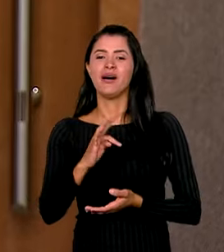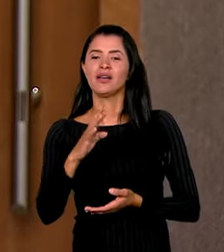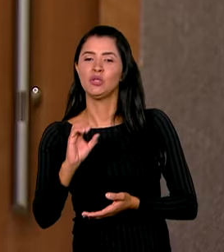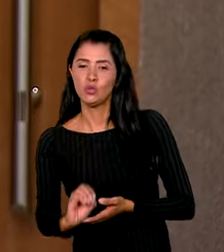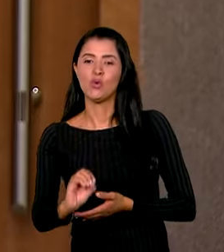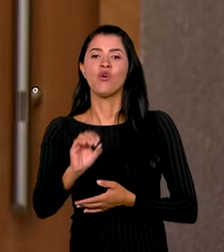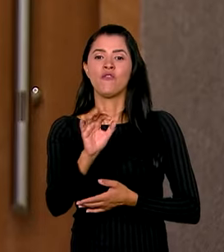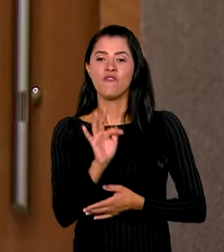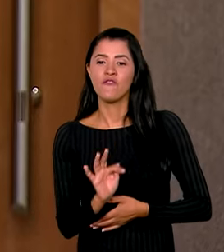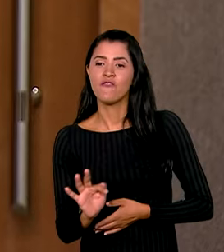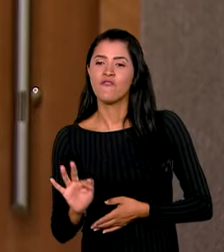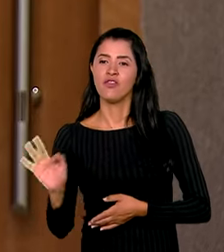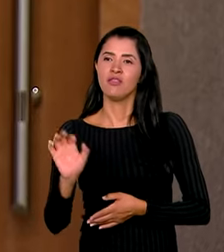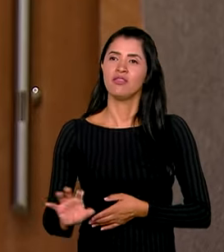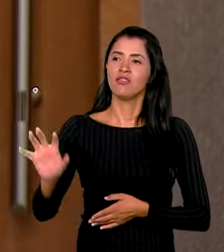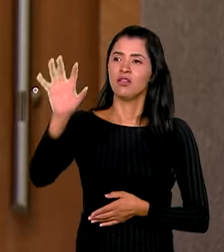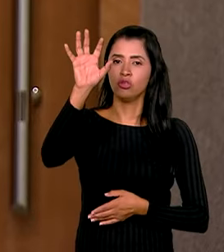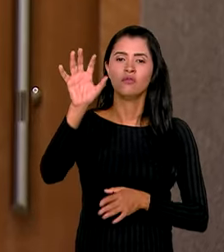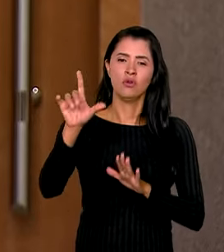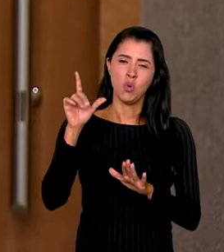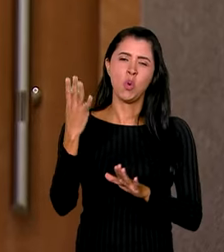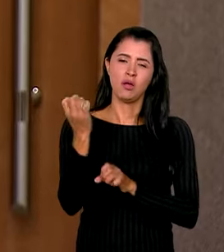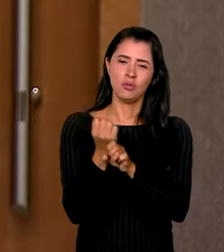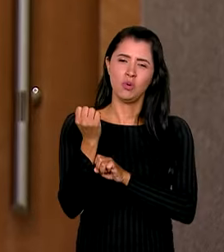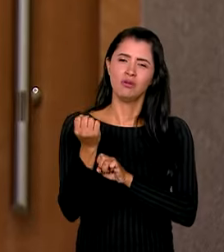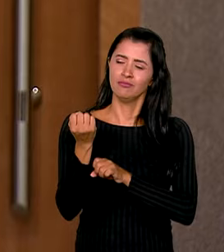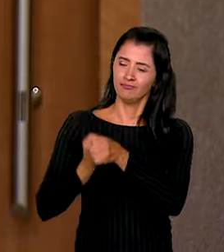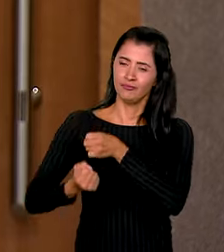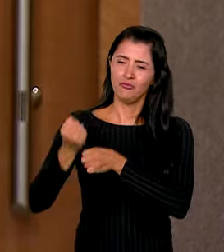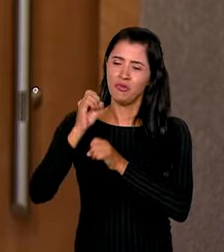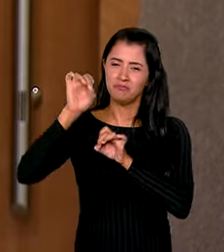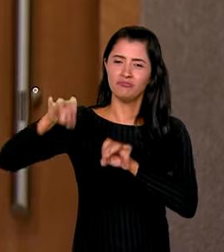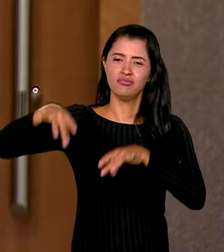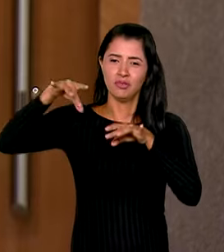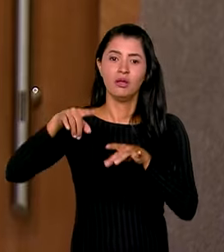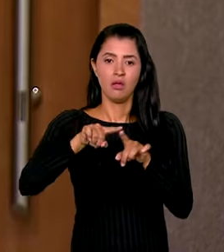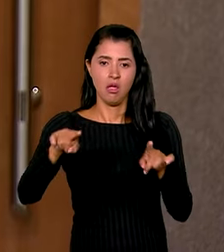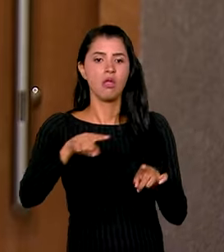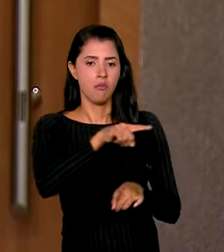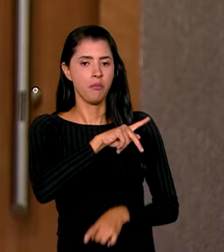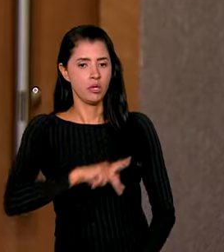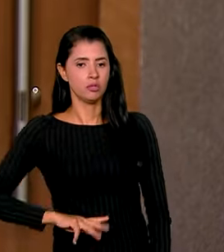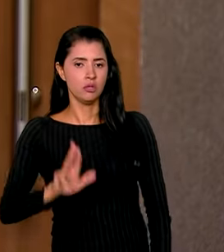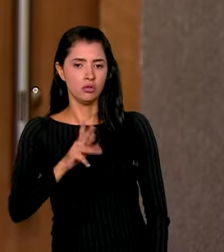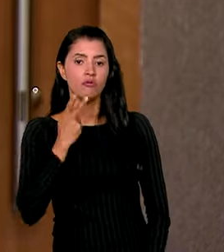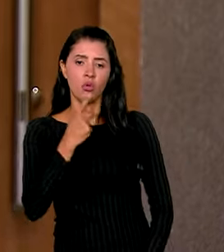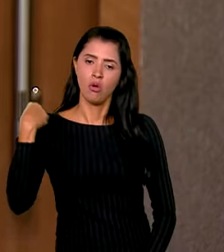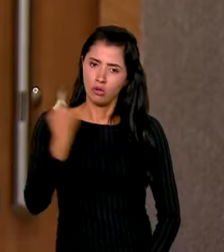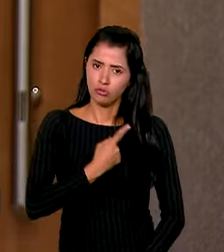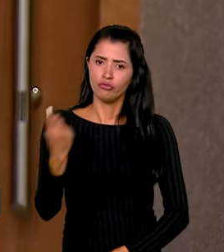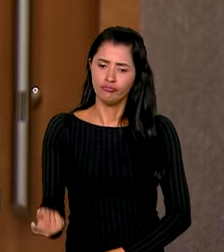Pacto Federativo esse que foi abandonado nos últimos quatro anos e foi uma determinação do presidente Lula que nós pudéssemos